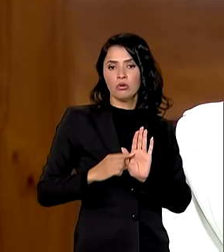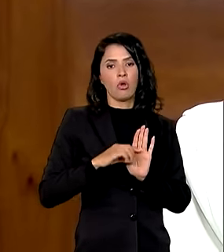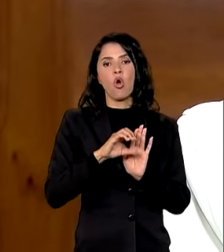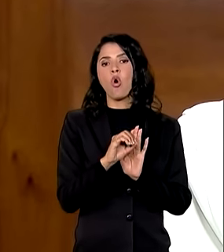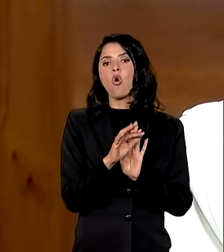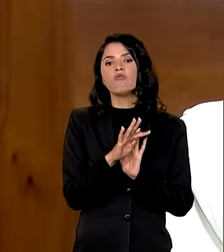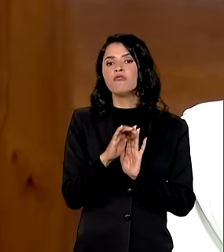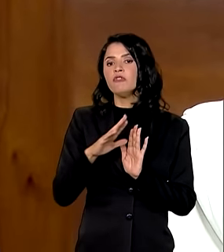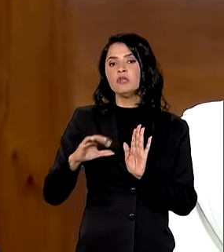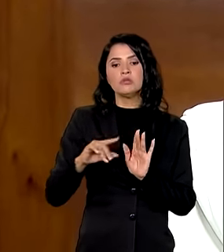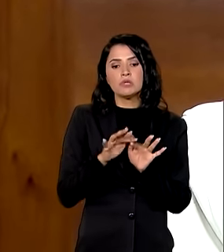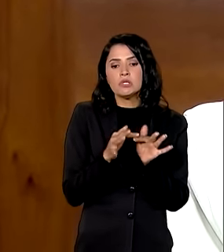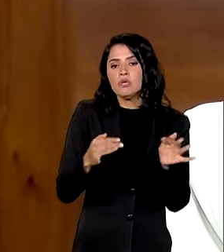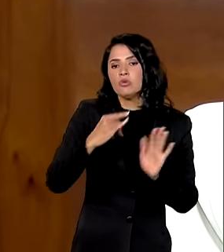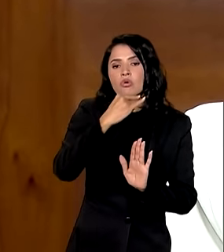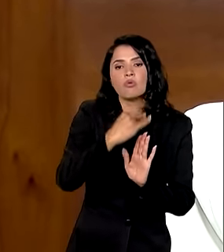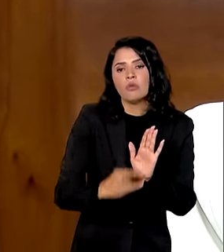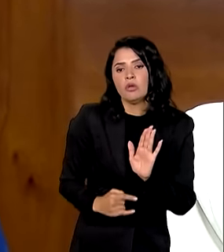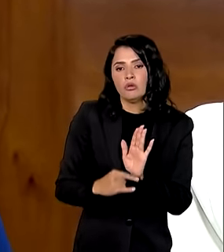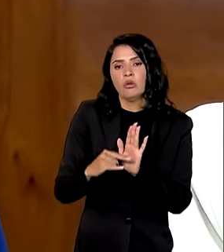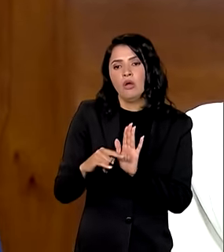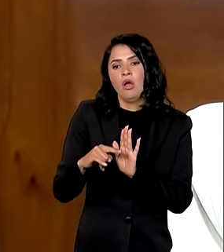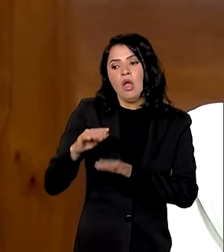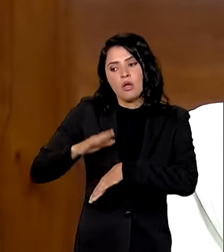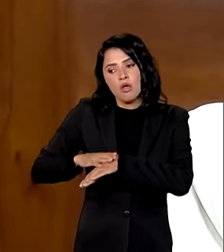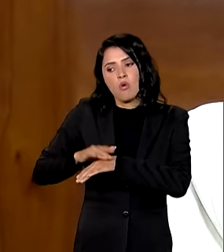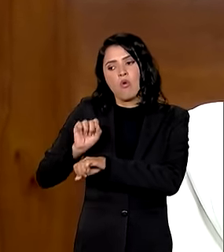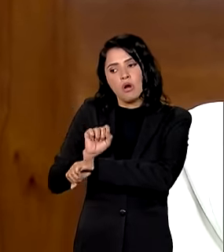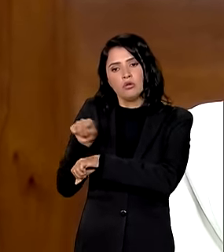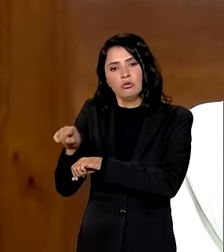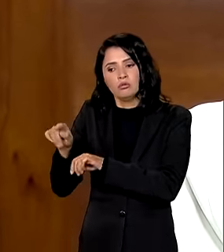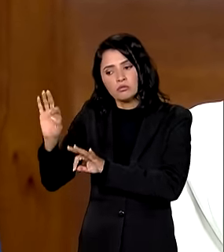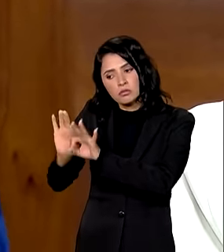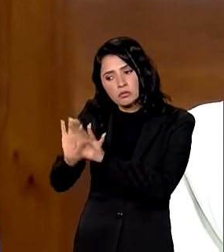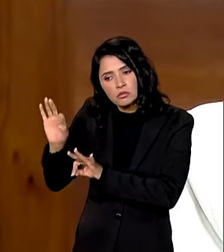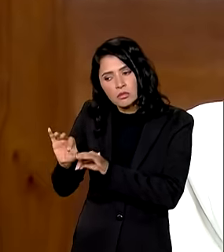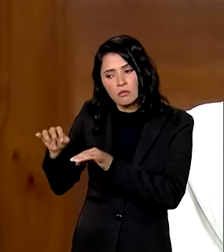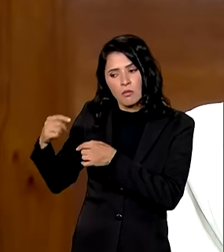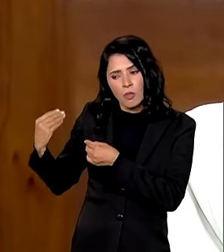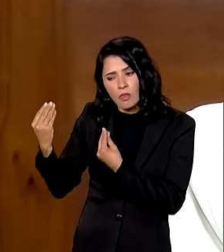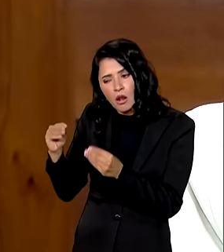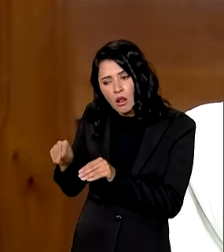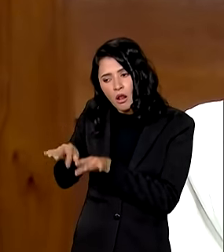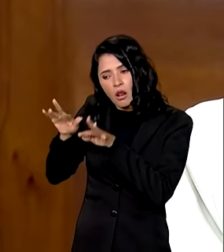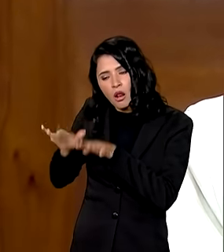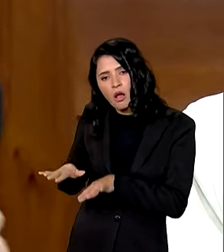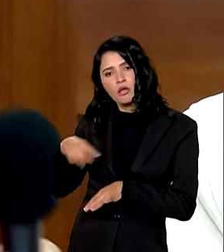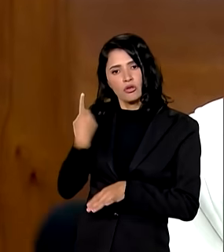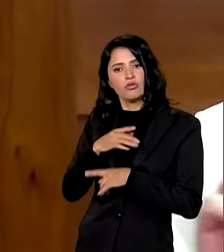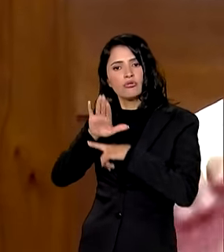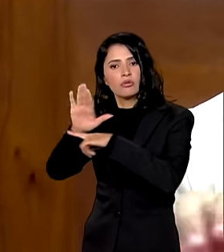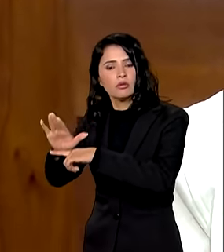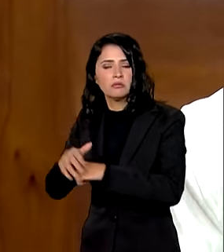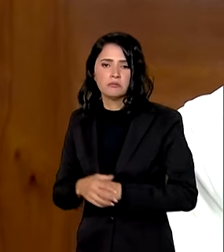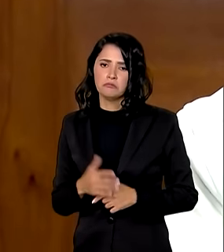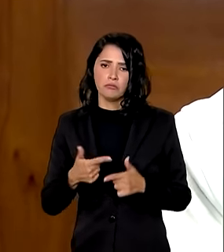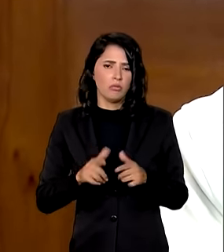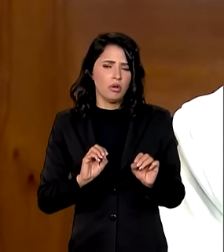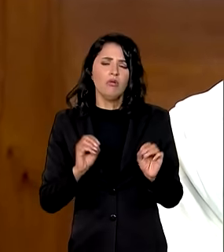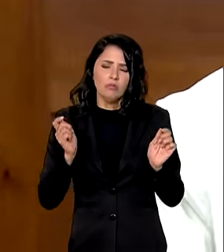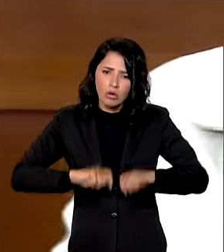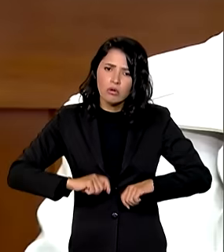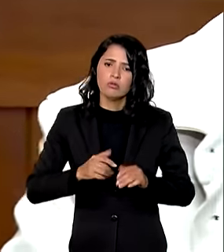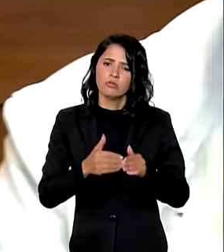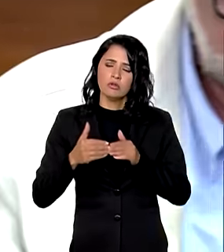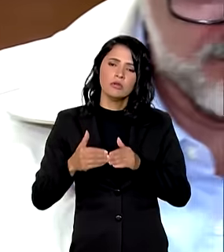ofício enquanto constrói o plano de trabalho a gente ajudando sem problema nenhum ministro só para pedir uma questão o senhor